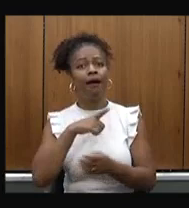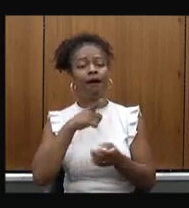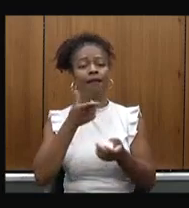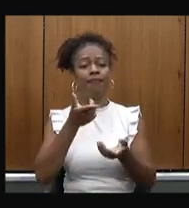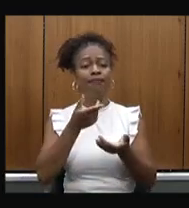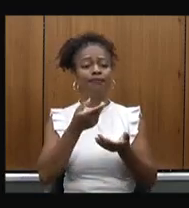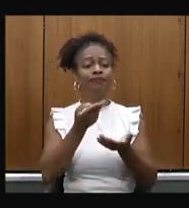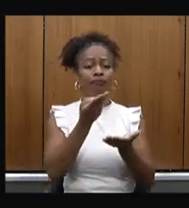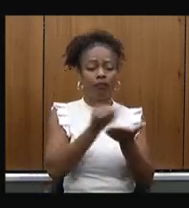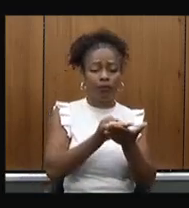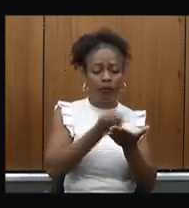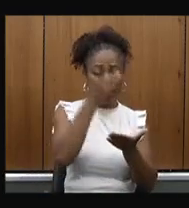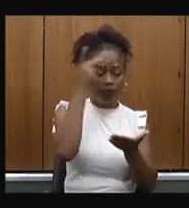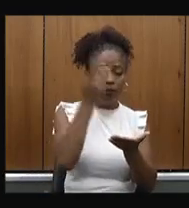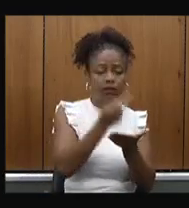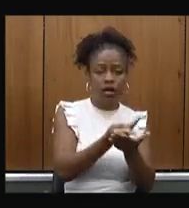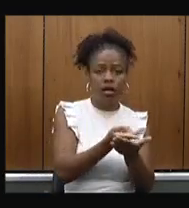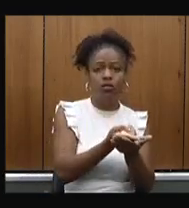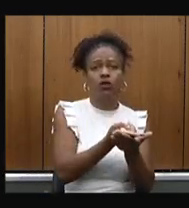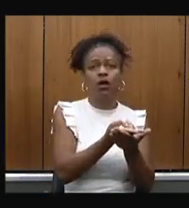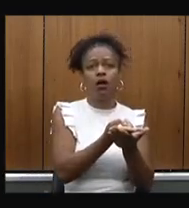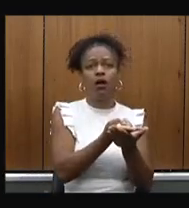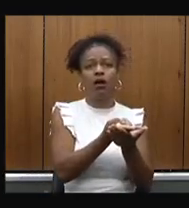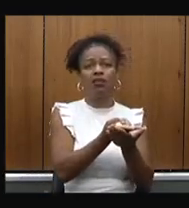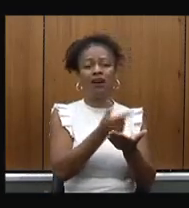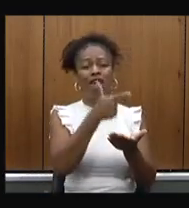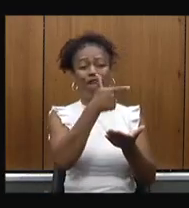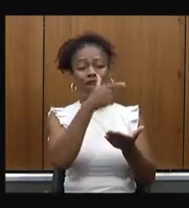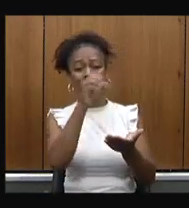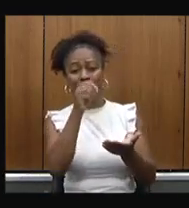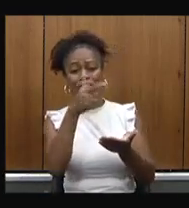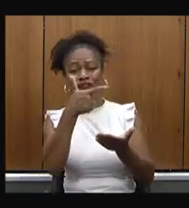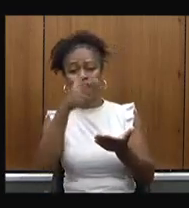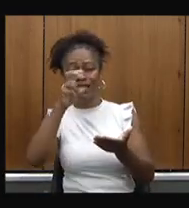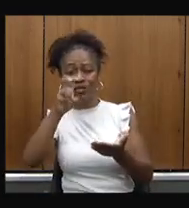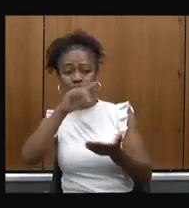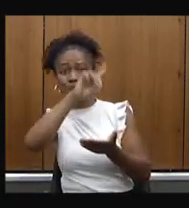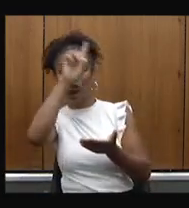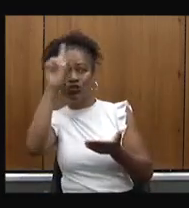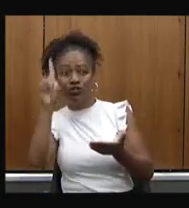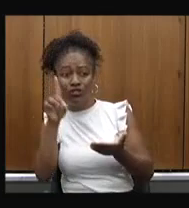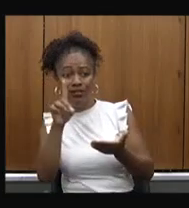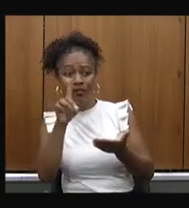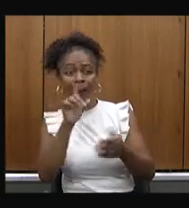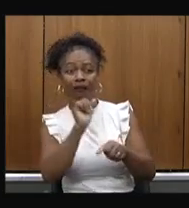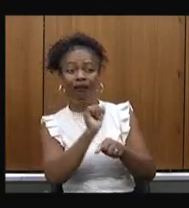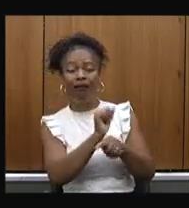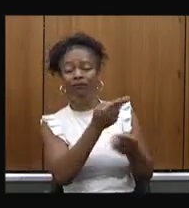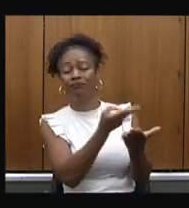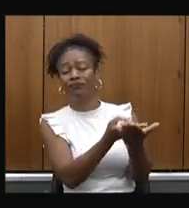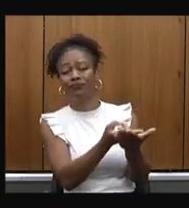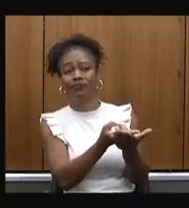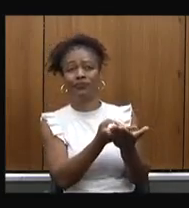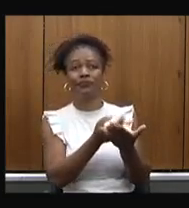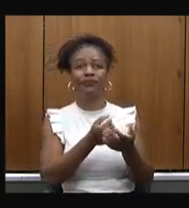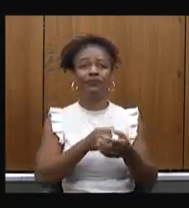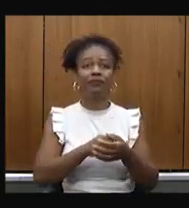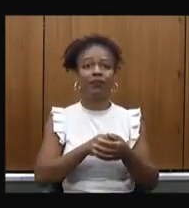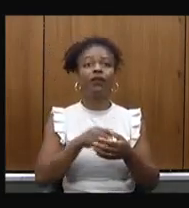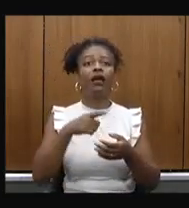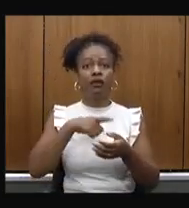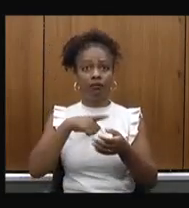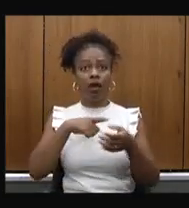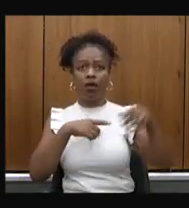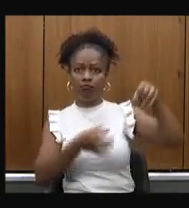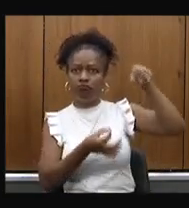atualmente com 20 25 dias eu tenho um levantamento aqui que depois queria encaminhar a vossa excelência nós